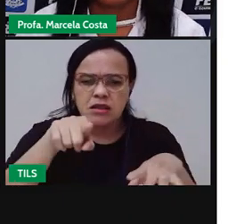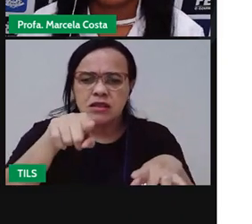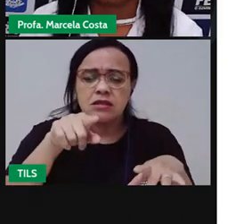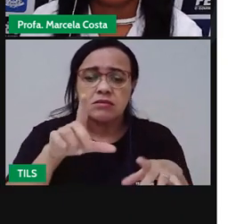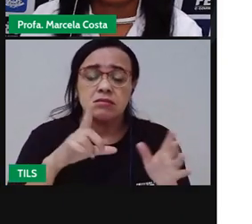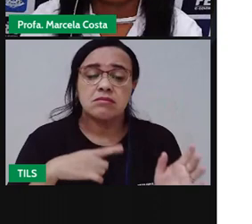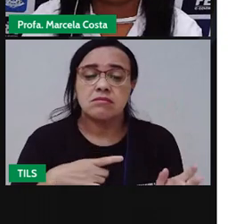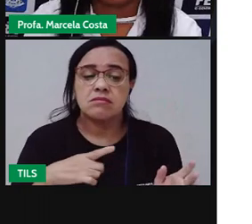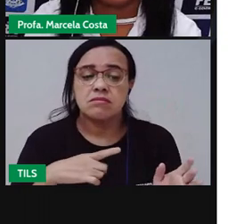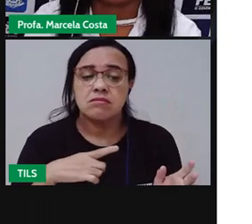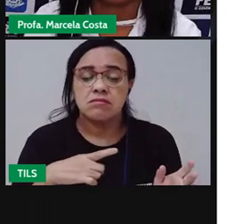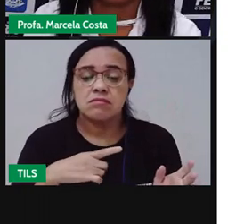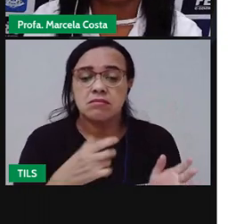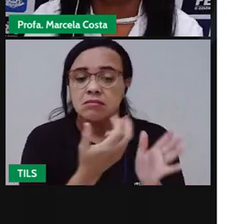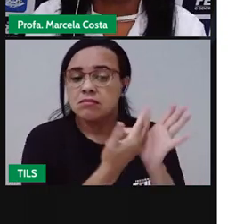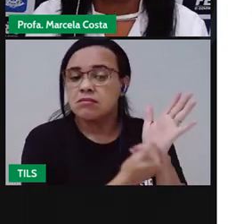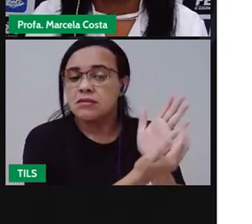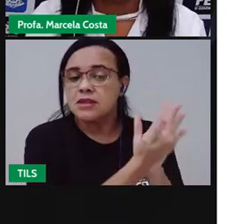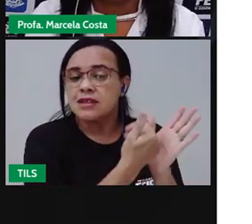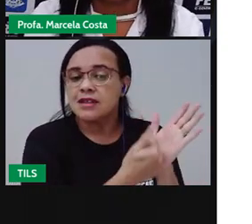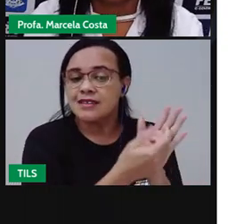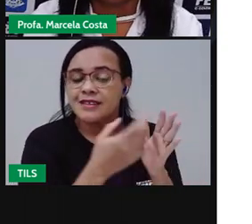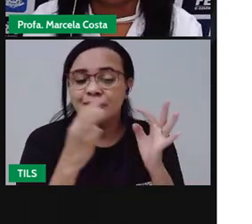Então observe aí essa imagem.